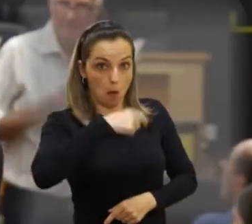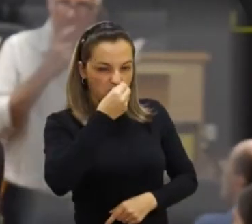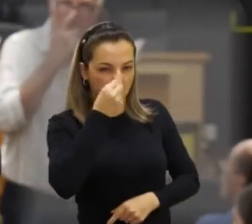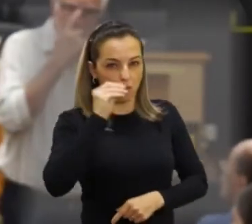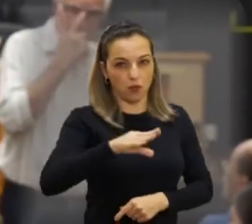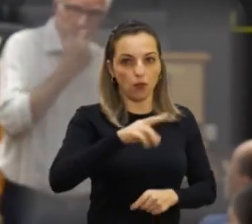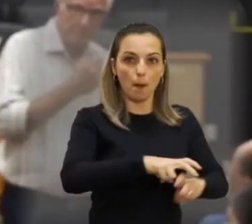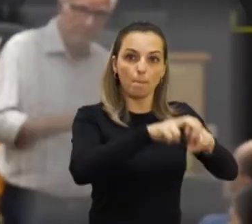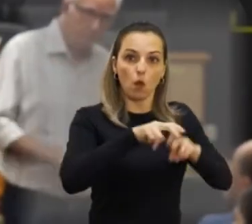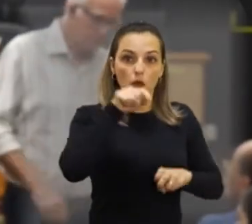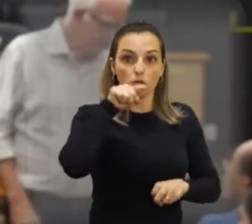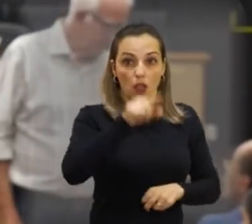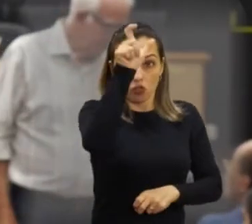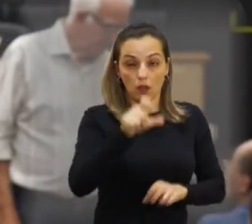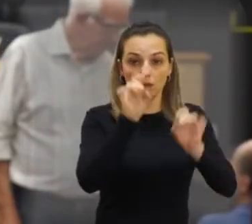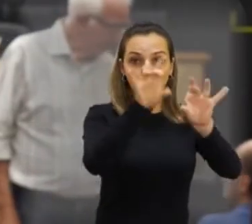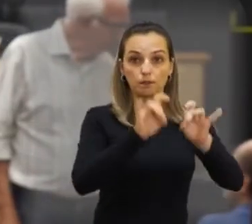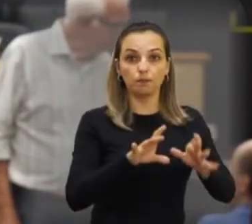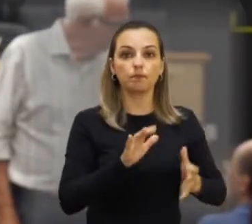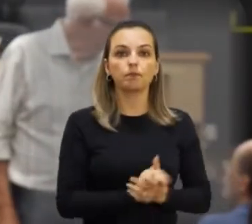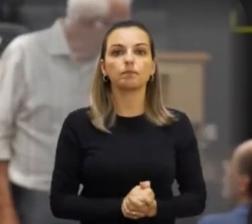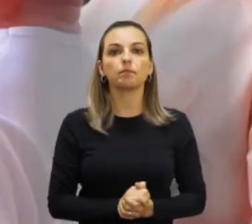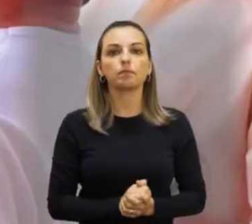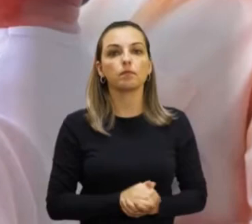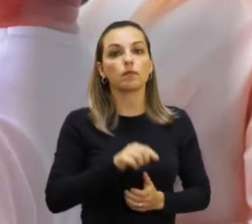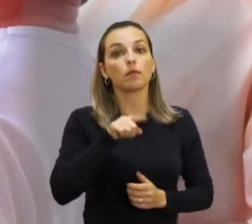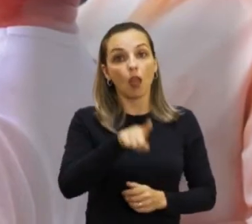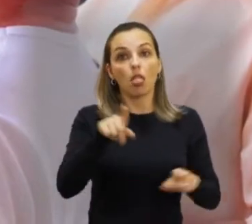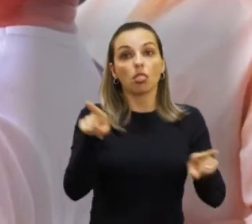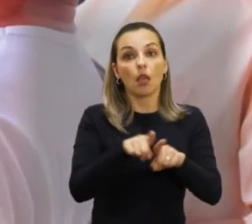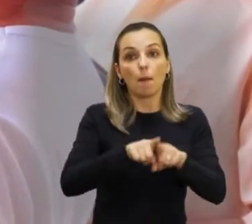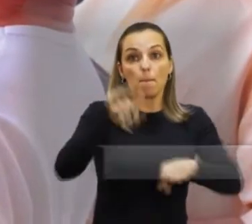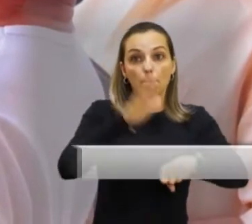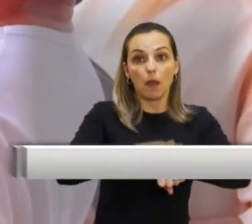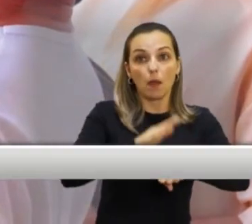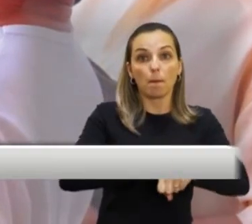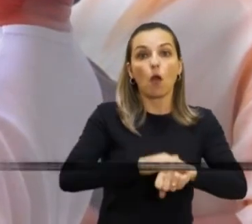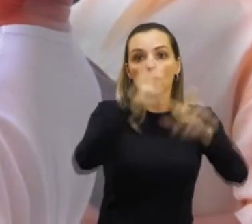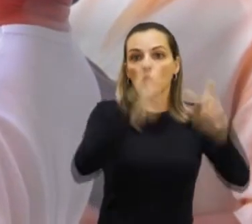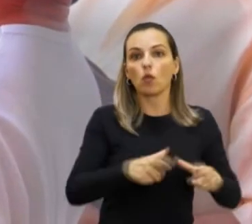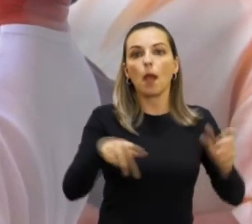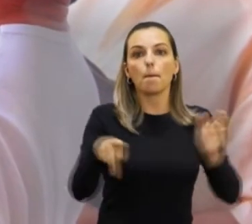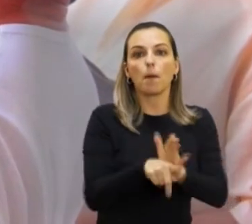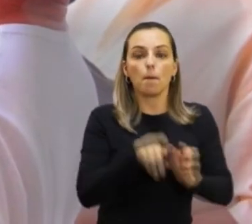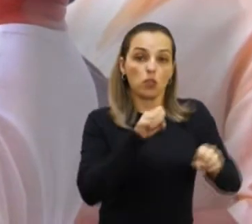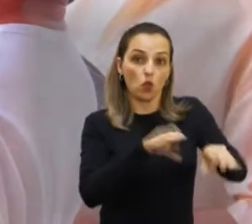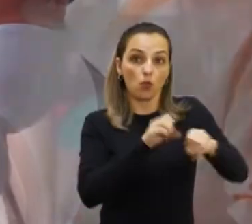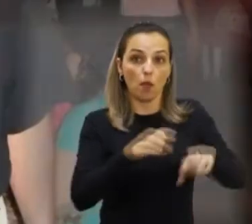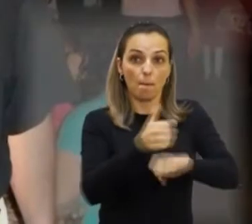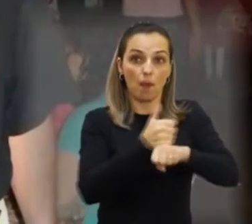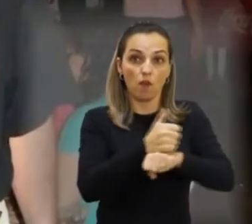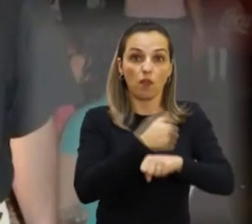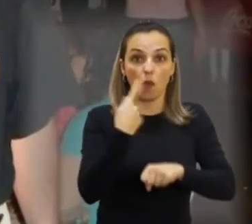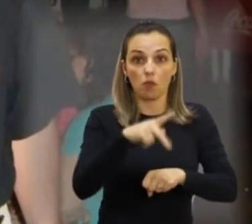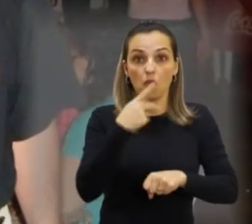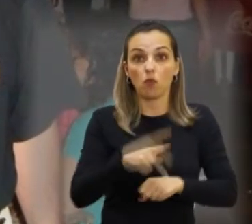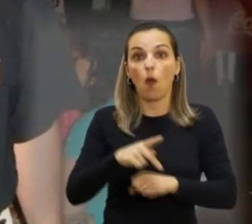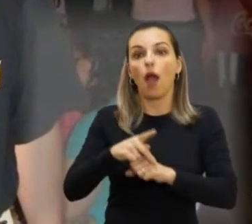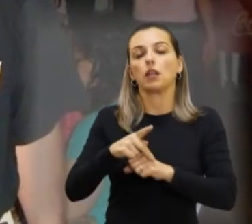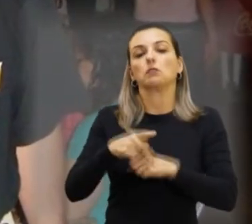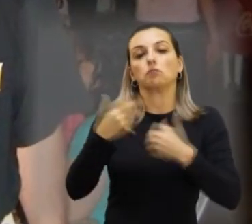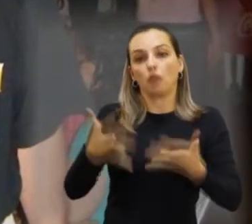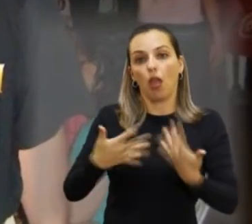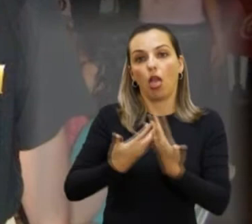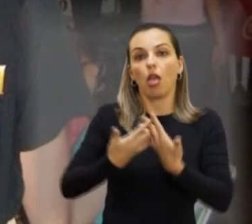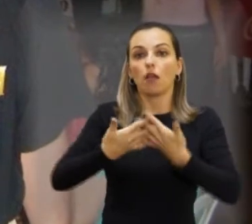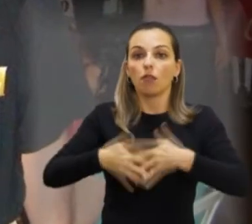e não nele mesmo. Então, acho que isso faz dele ser uma pessoa especial. Odilo também foi um dos fundadores do Centro de Educação Profissional de